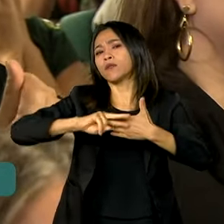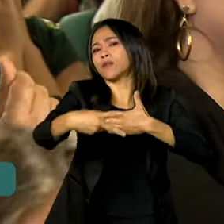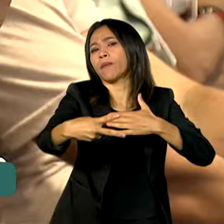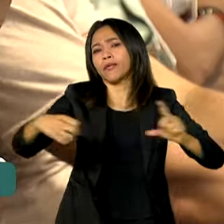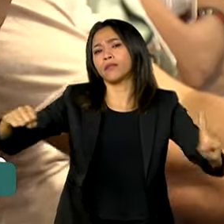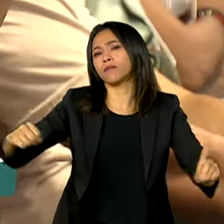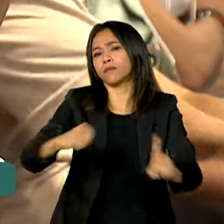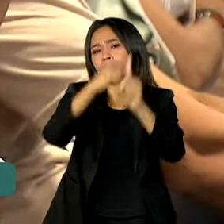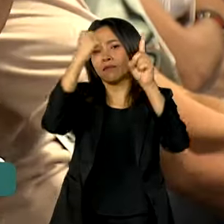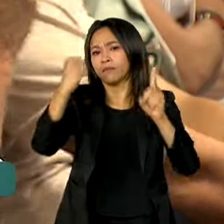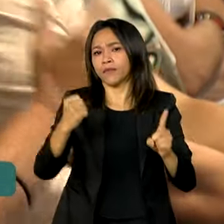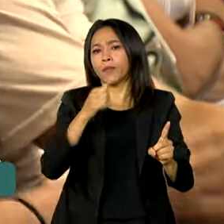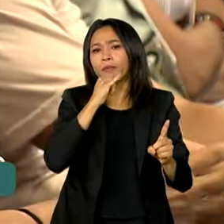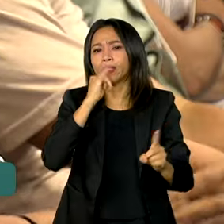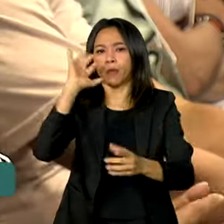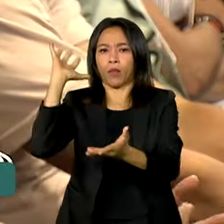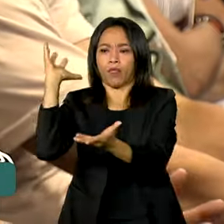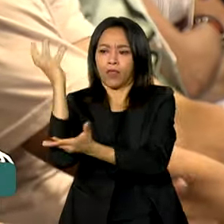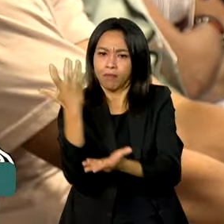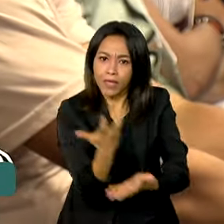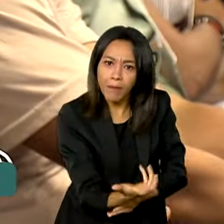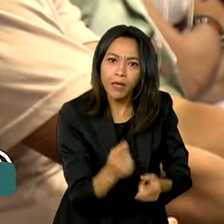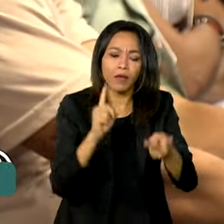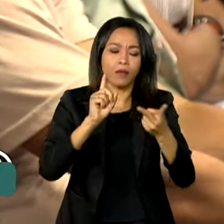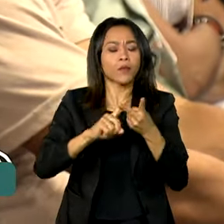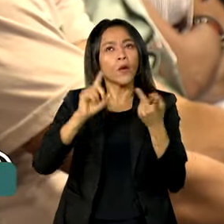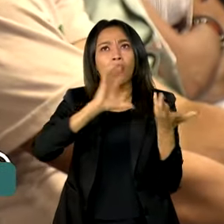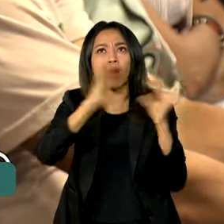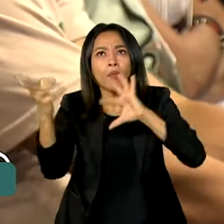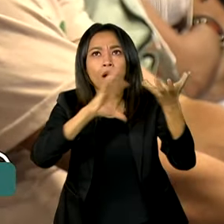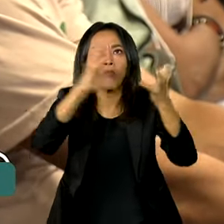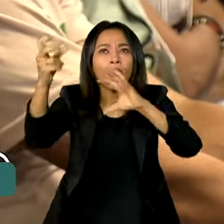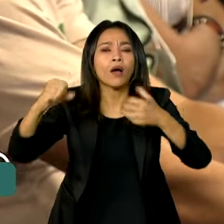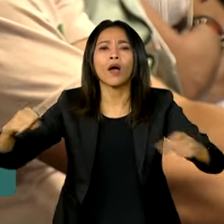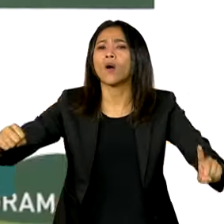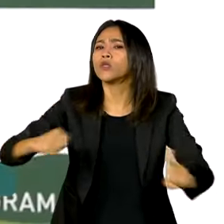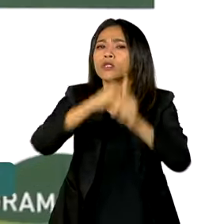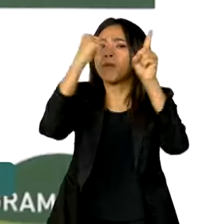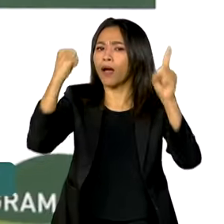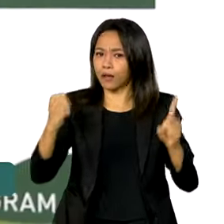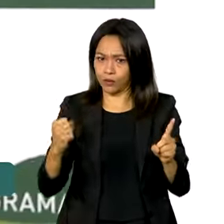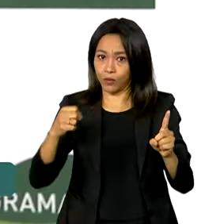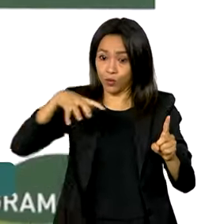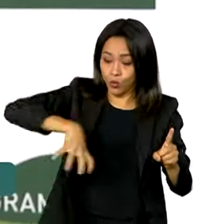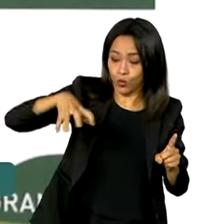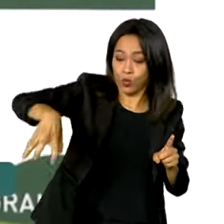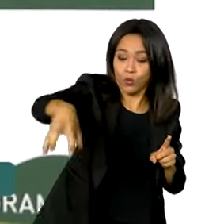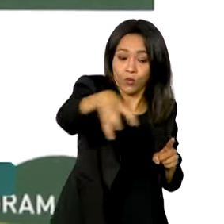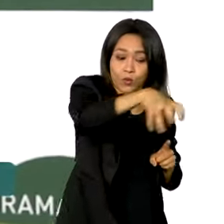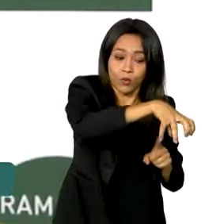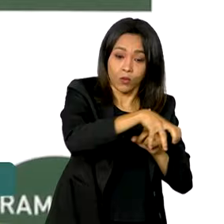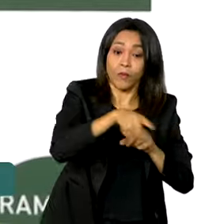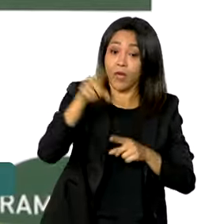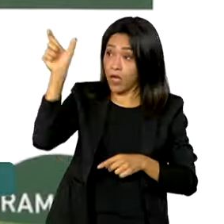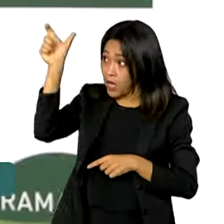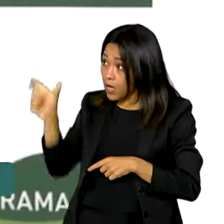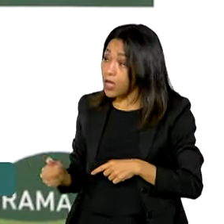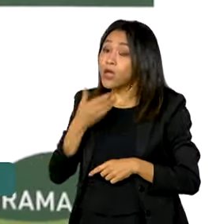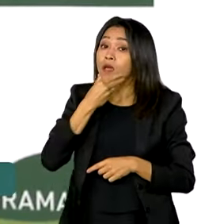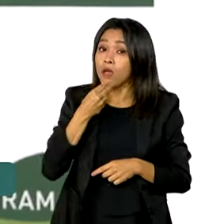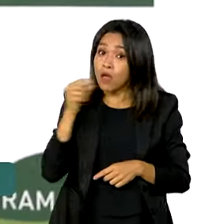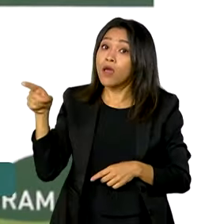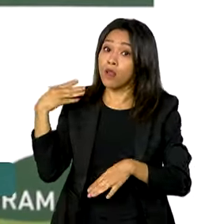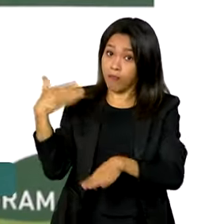externos, como desmatamento e mudanças climáticas, sobre as unidades. Bruno participa do programa como